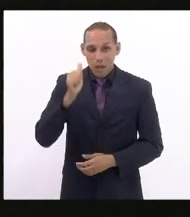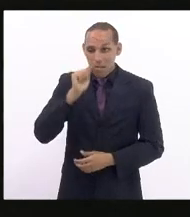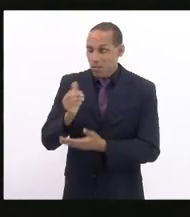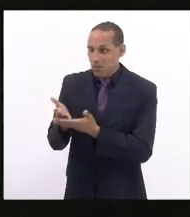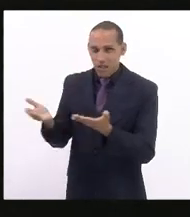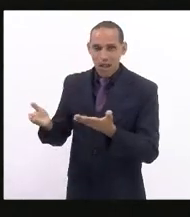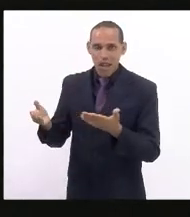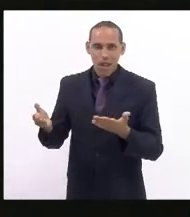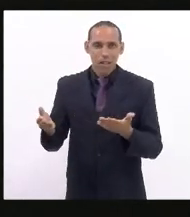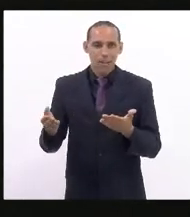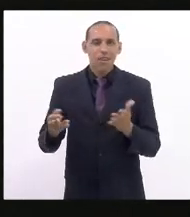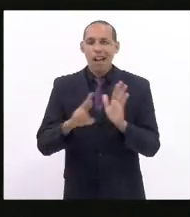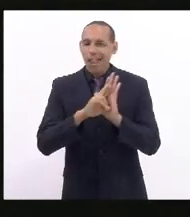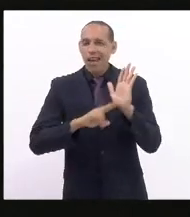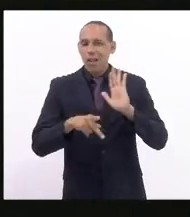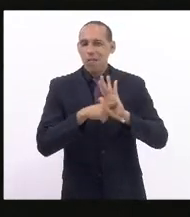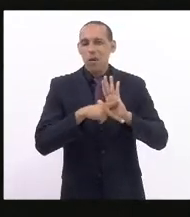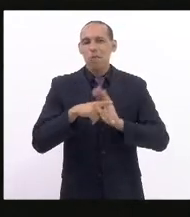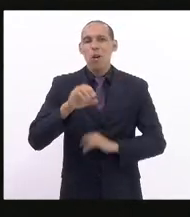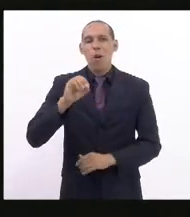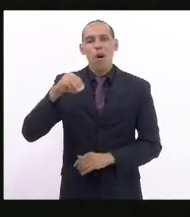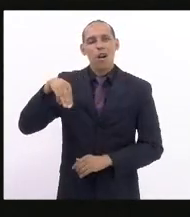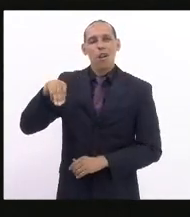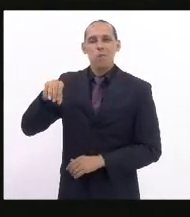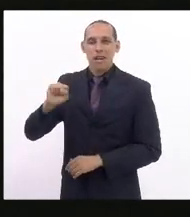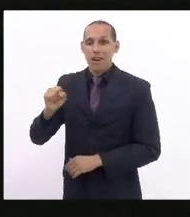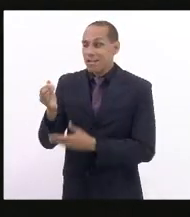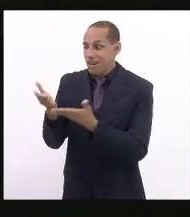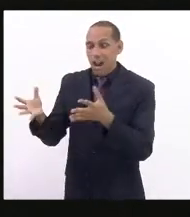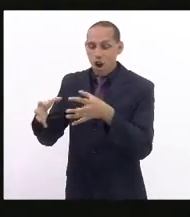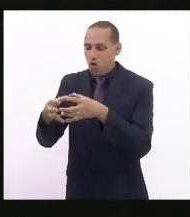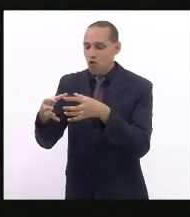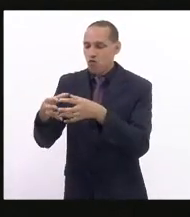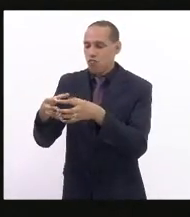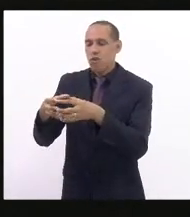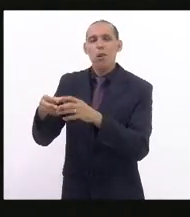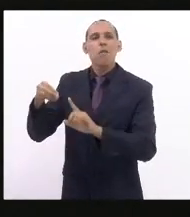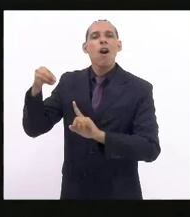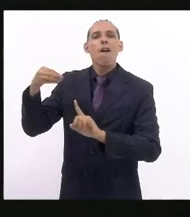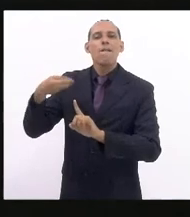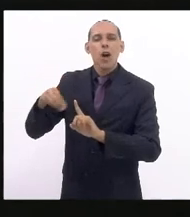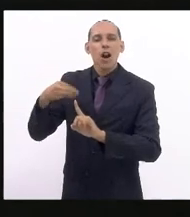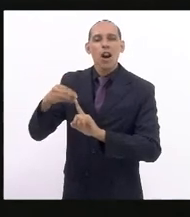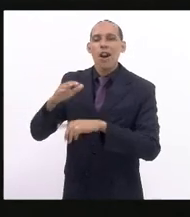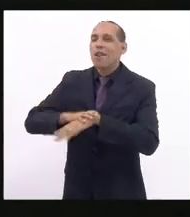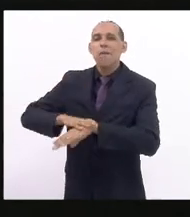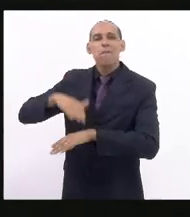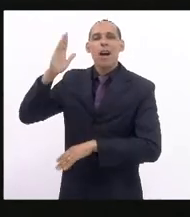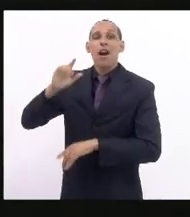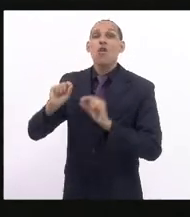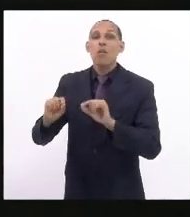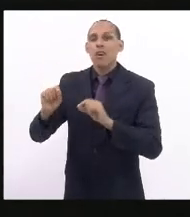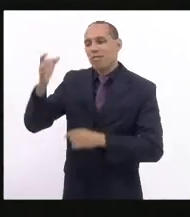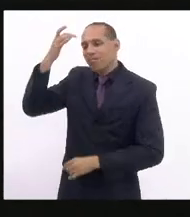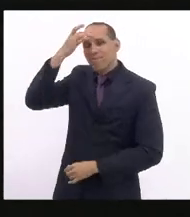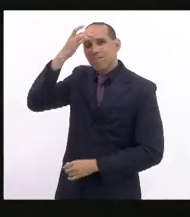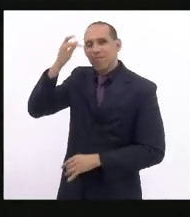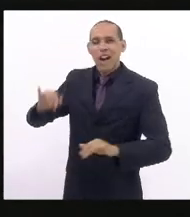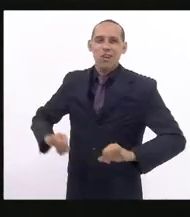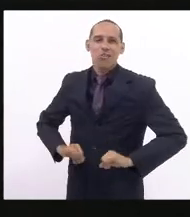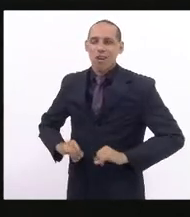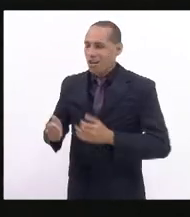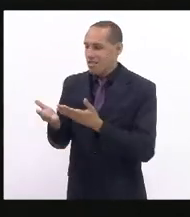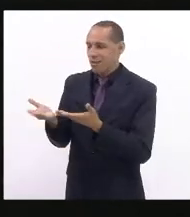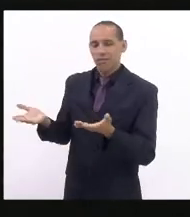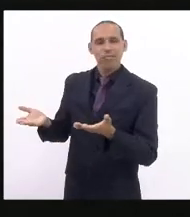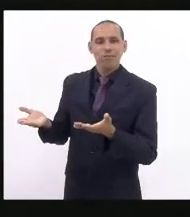Organização Mundial de Saúde, é o grupo mais vulnerável a problemas de saúde mental, enquanto